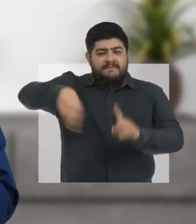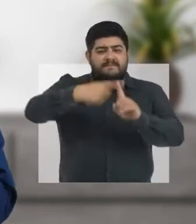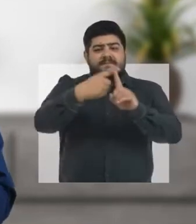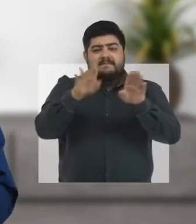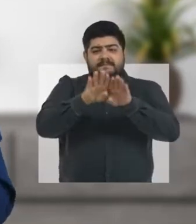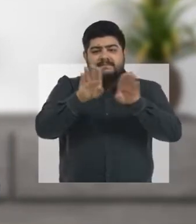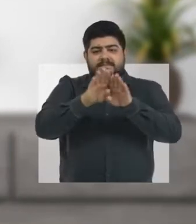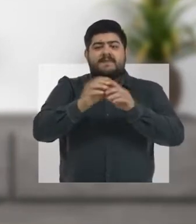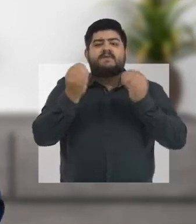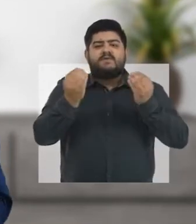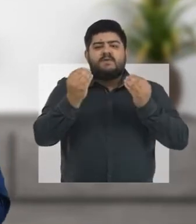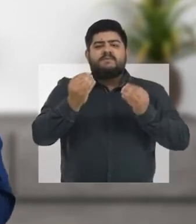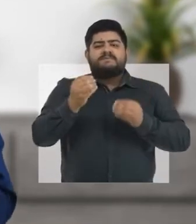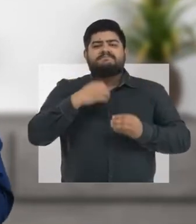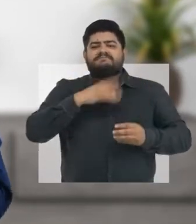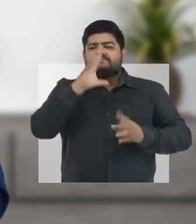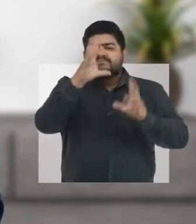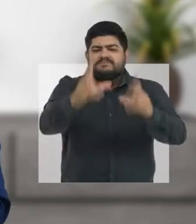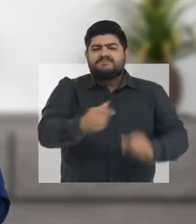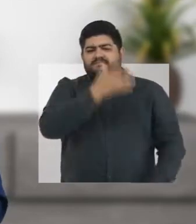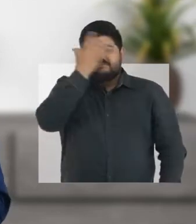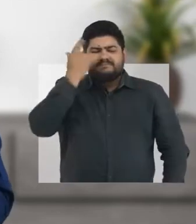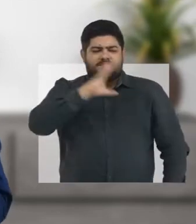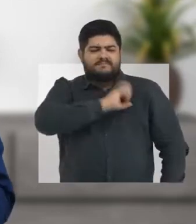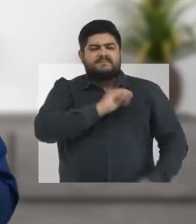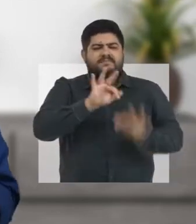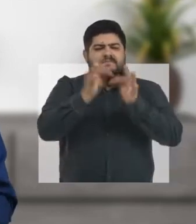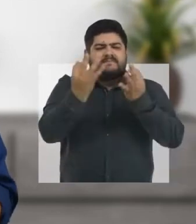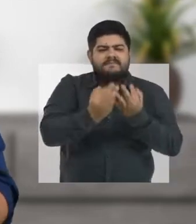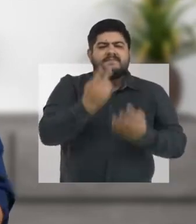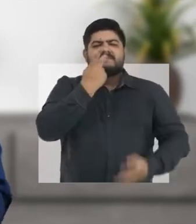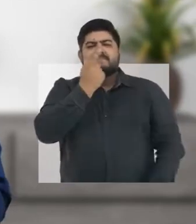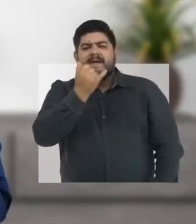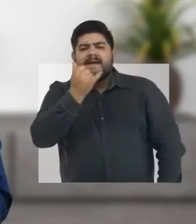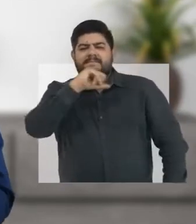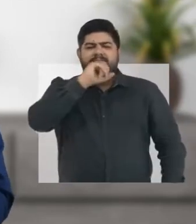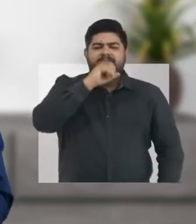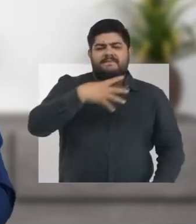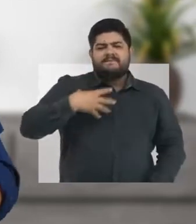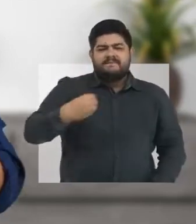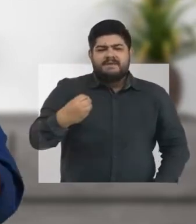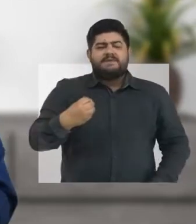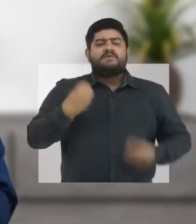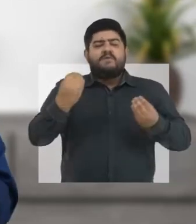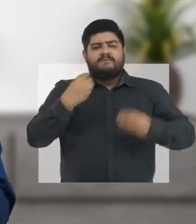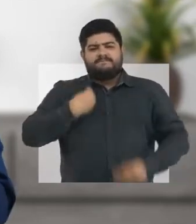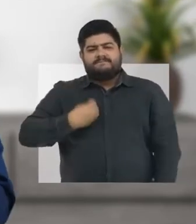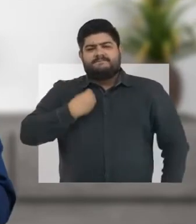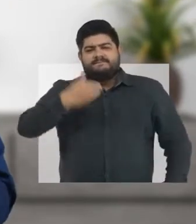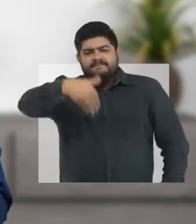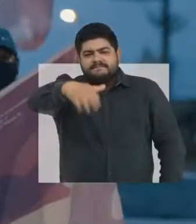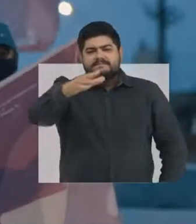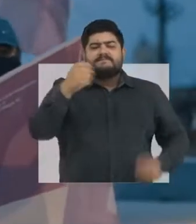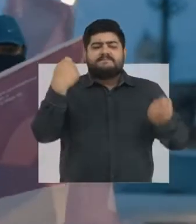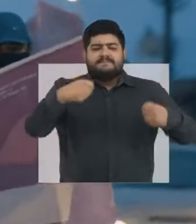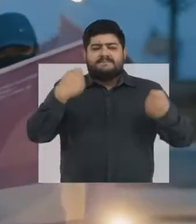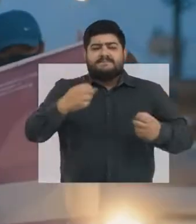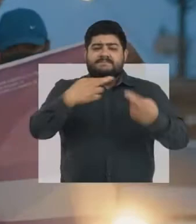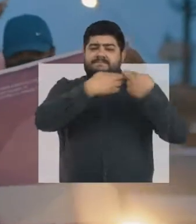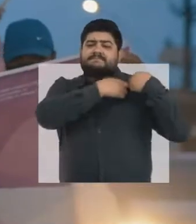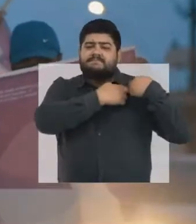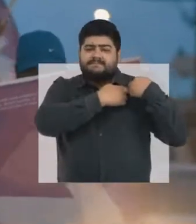Vai definir como nossos pais, as pessoas que amamos e os nossos filhos irão viver. Por isso é preciso muita responsabilidade.